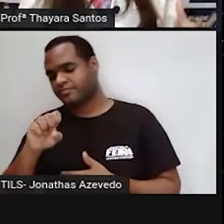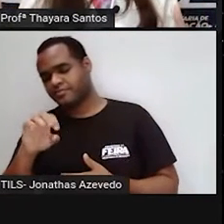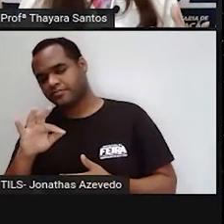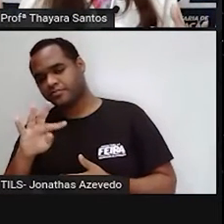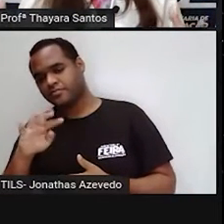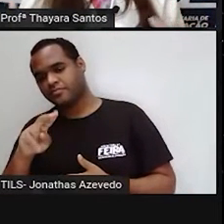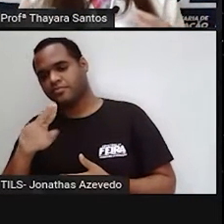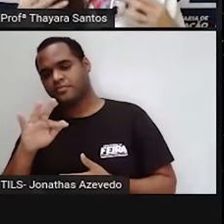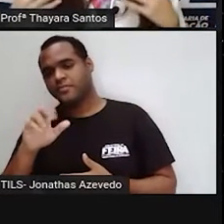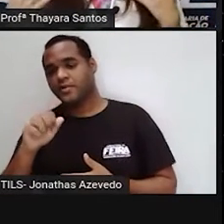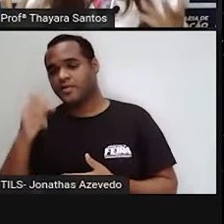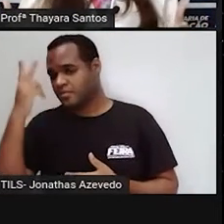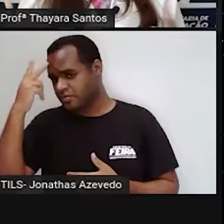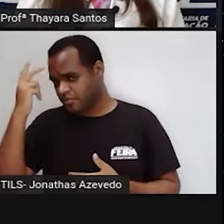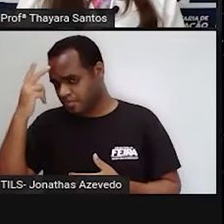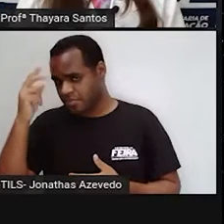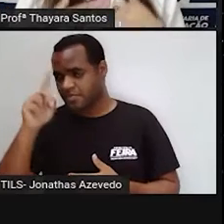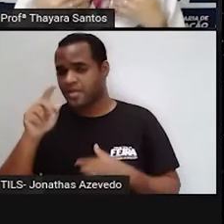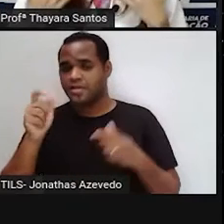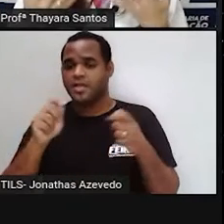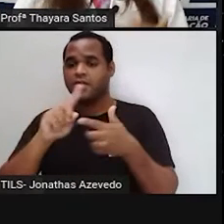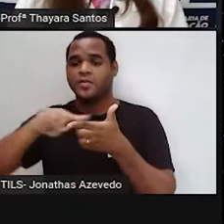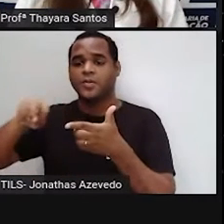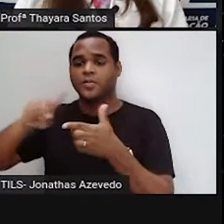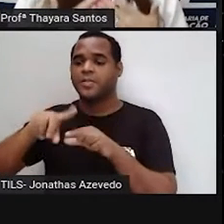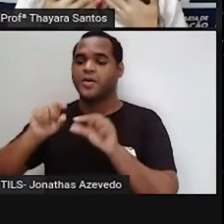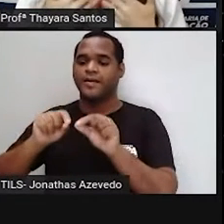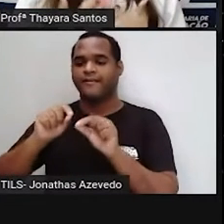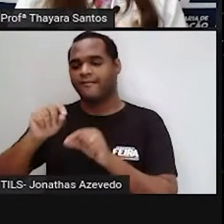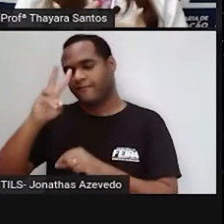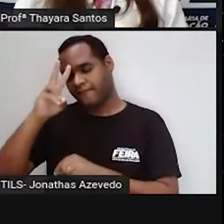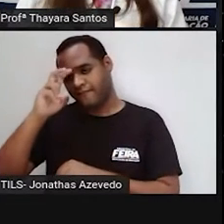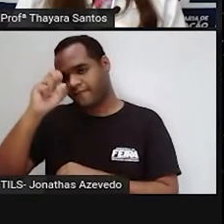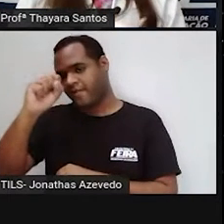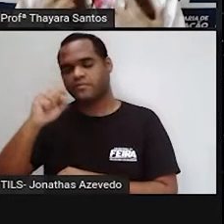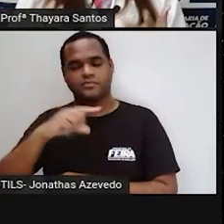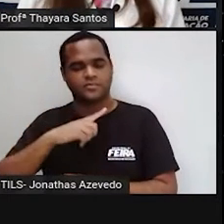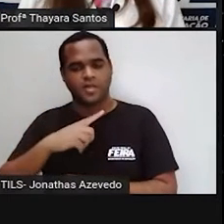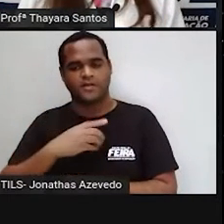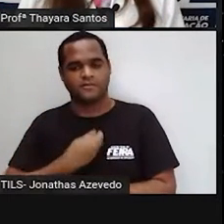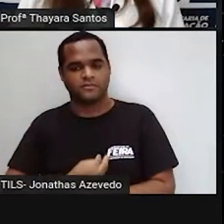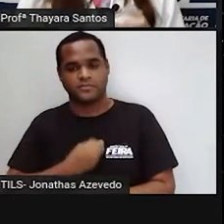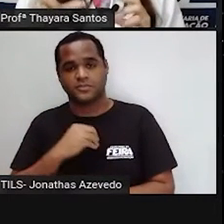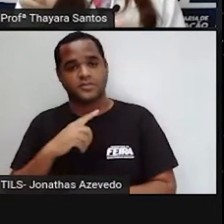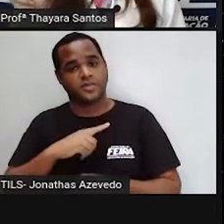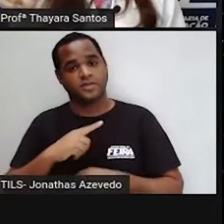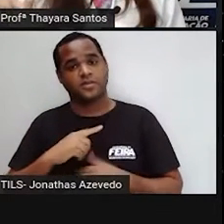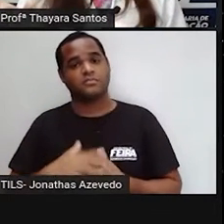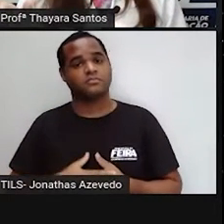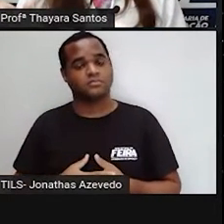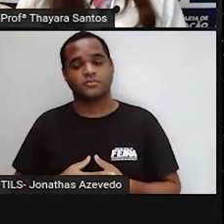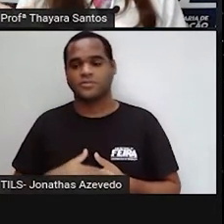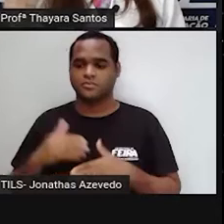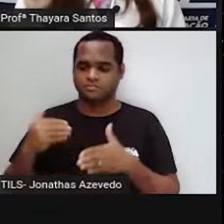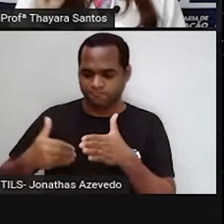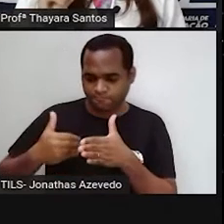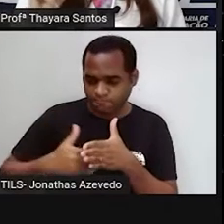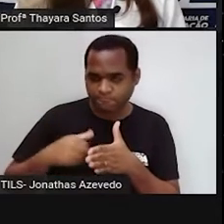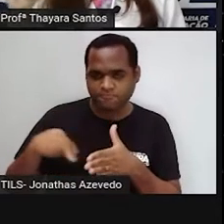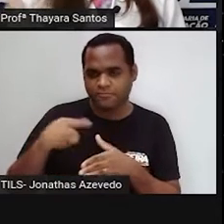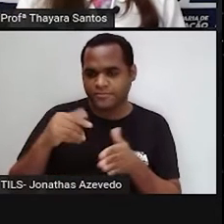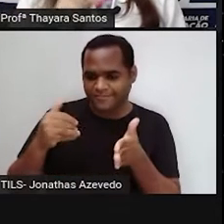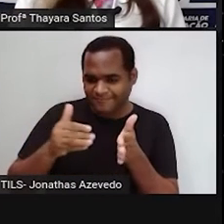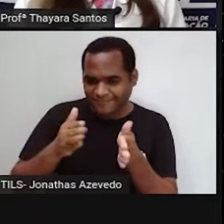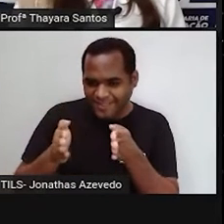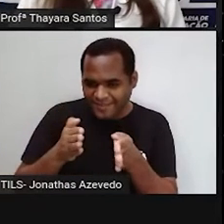fenômenos naturais. O problema está na intensidade com que isso vem acontecendo. Então, num curto período de tempo, a gente